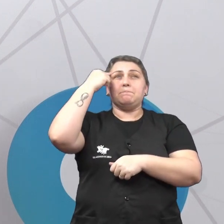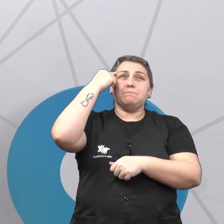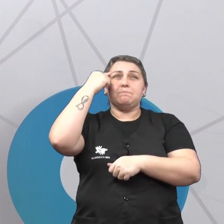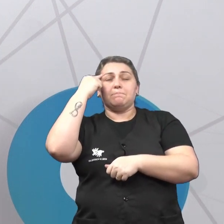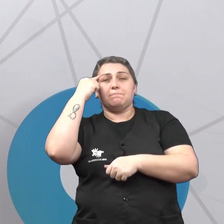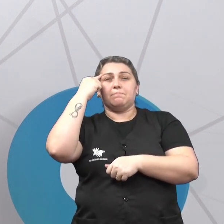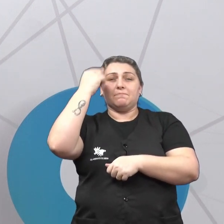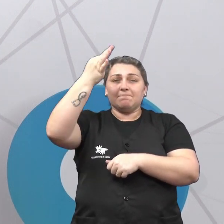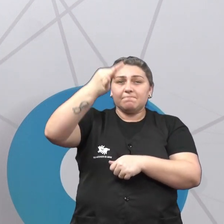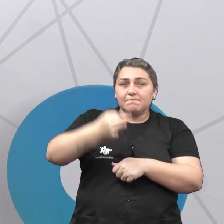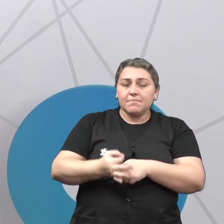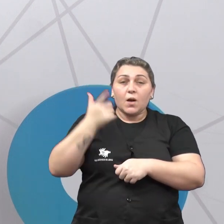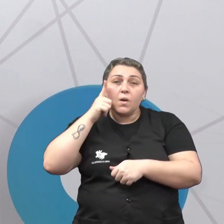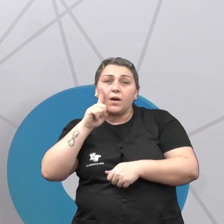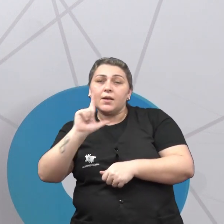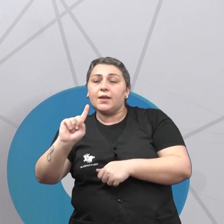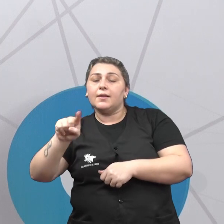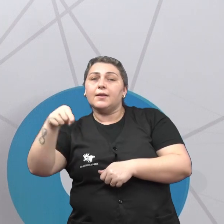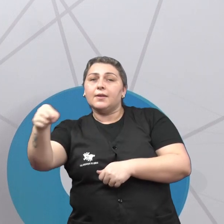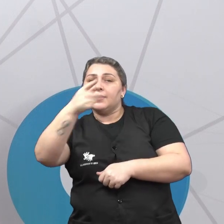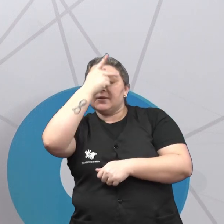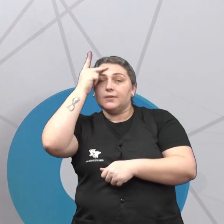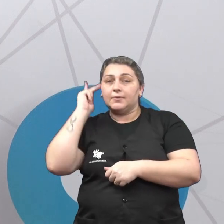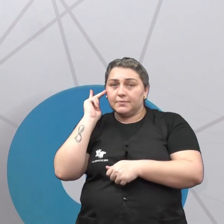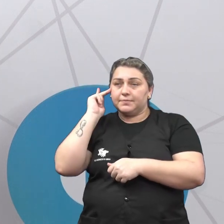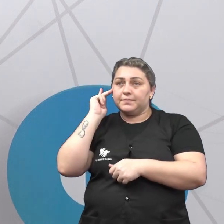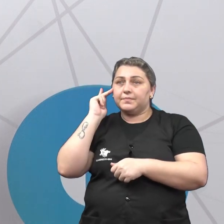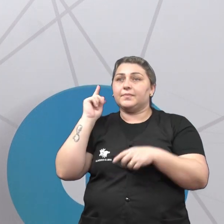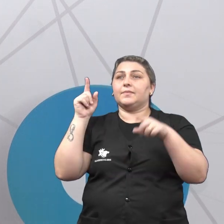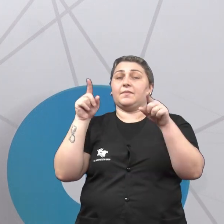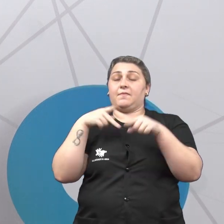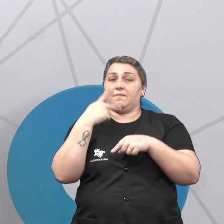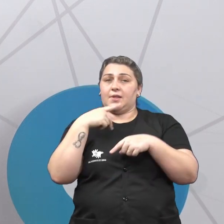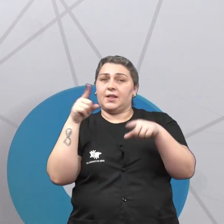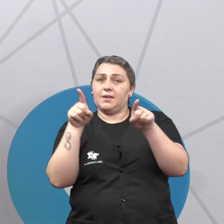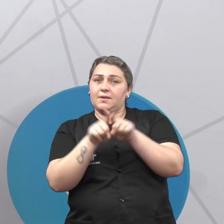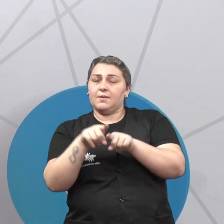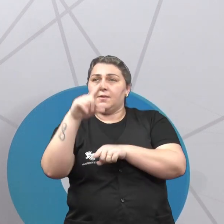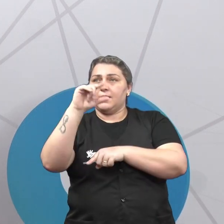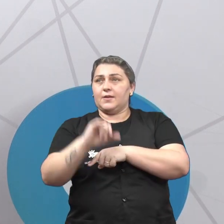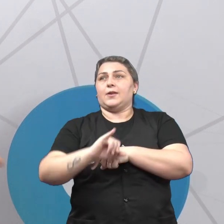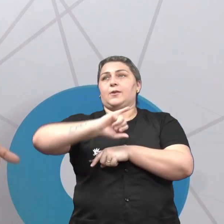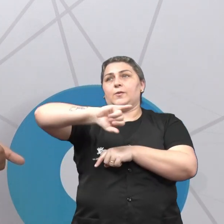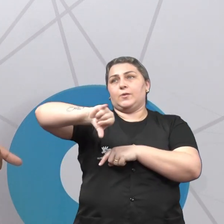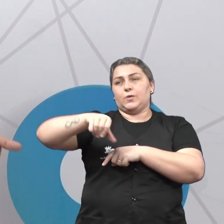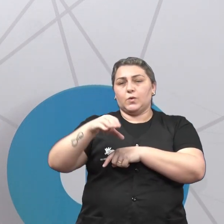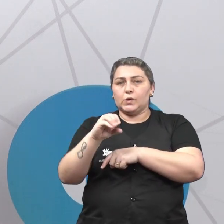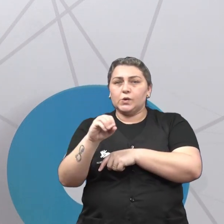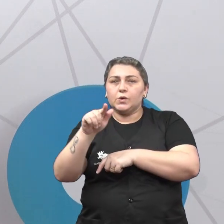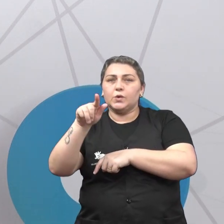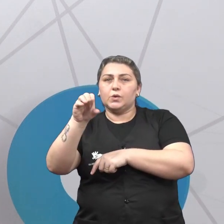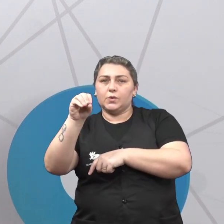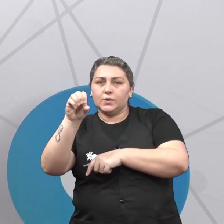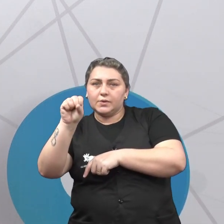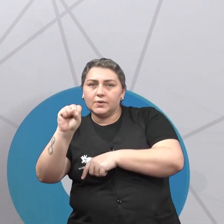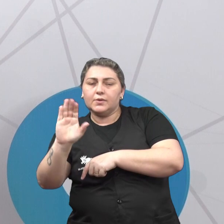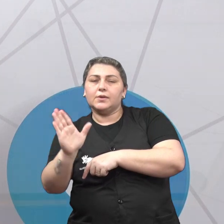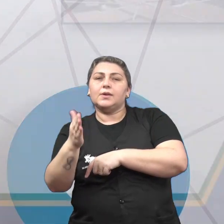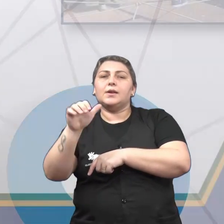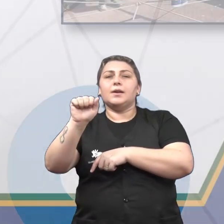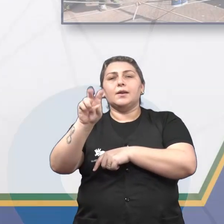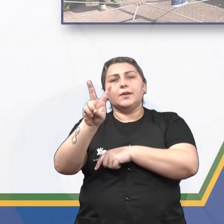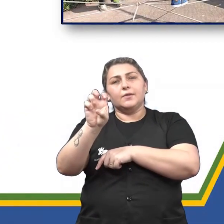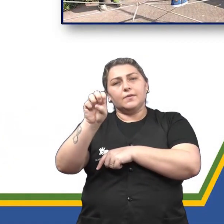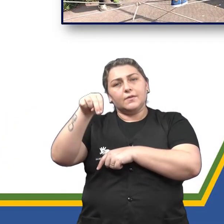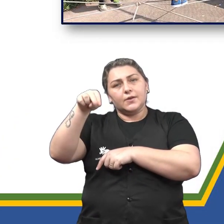você poder ganhar do seu oponente, né? E a gente vai falar um pouquinho agora sobre jogos de aventura. O que são jogos de aventura?